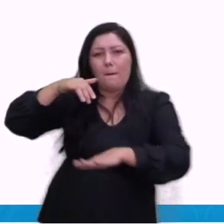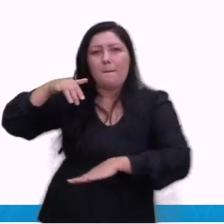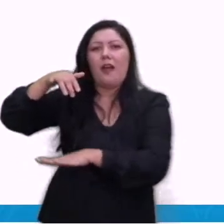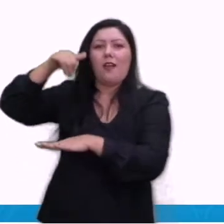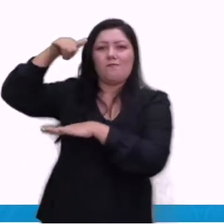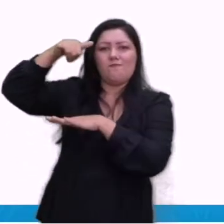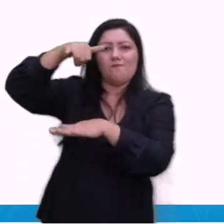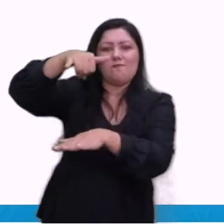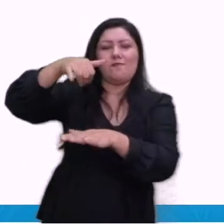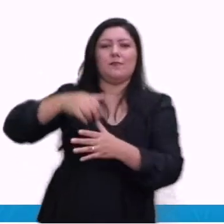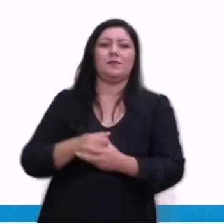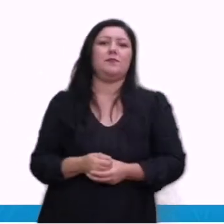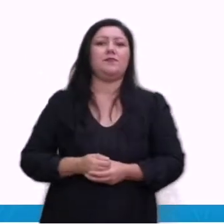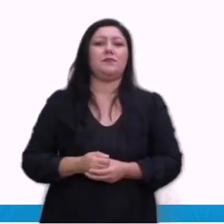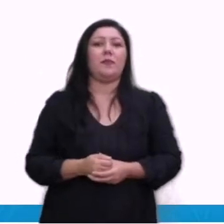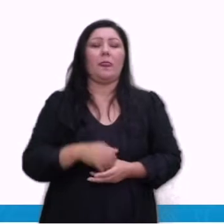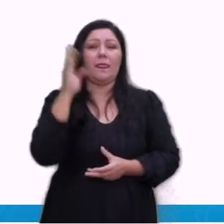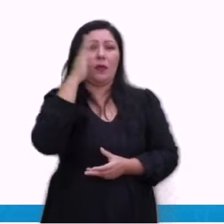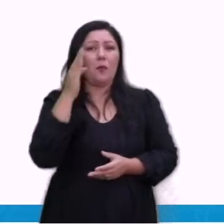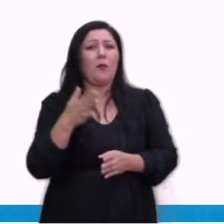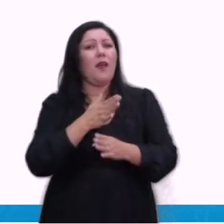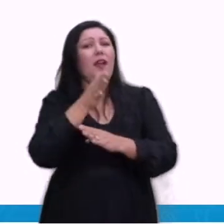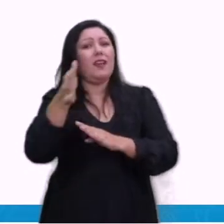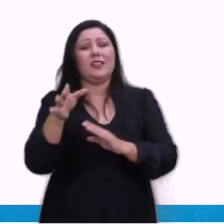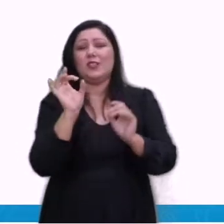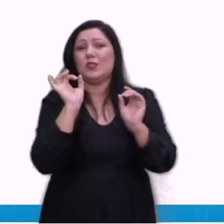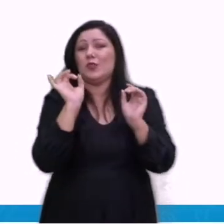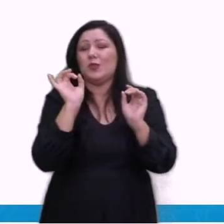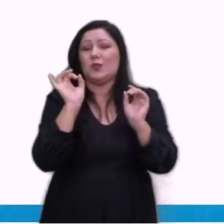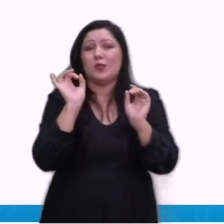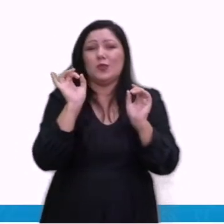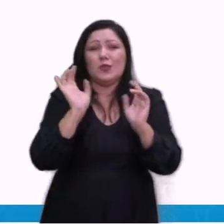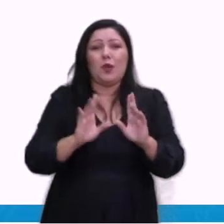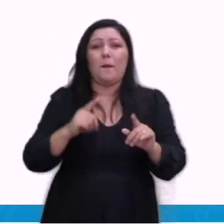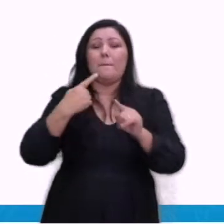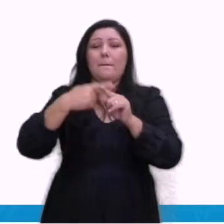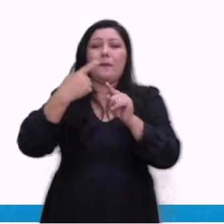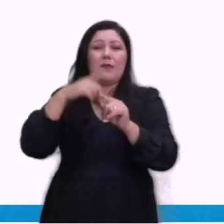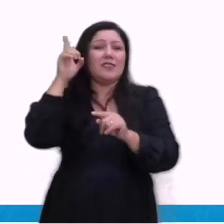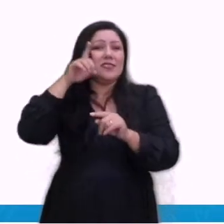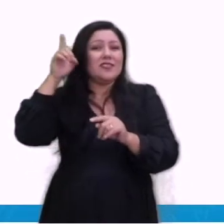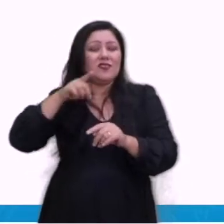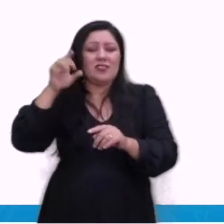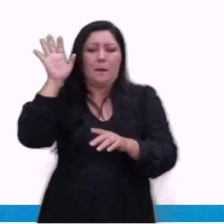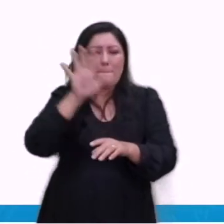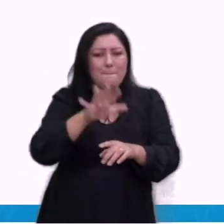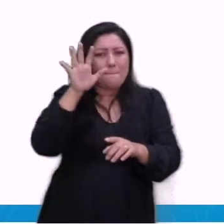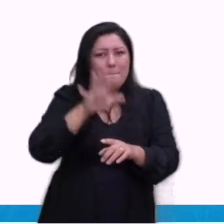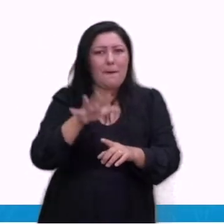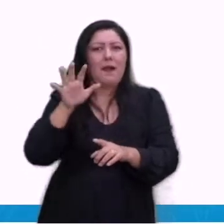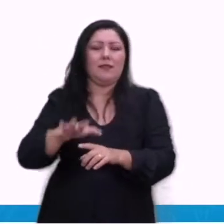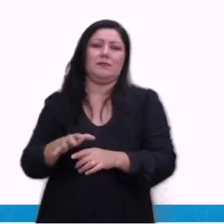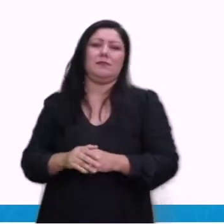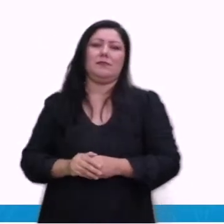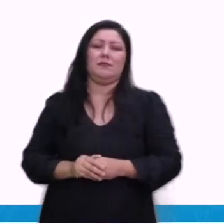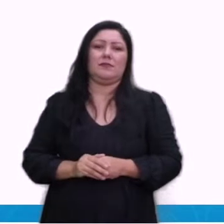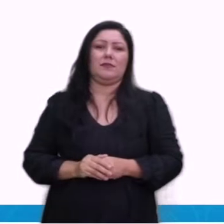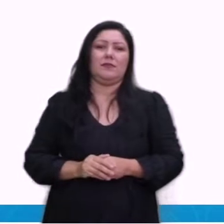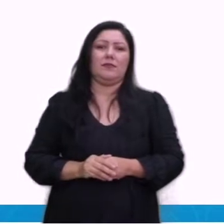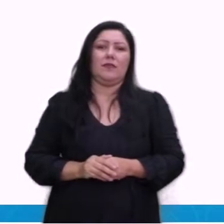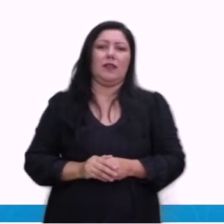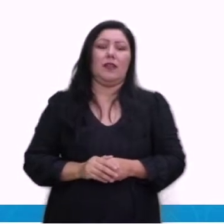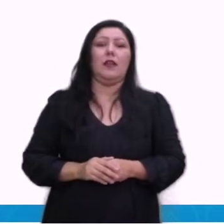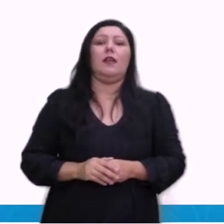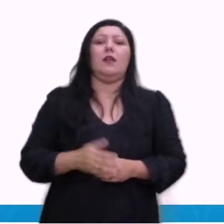entrou nessa guerra por pressão estadunidense, porque o governo de Getúlio Vargas ele era